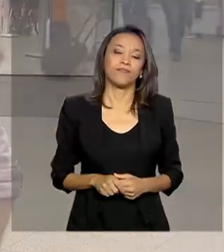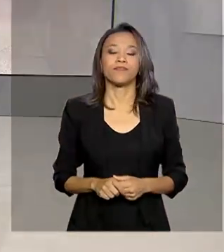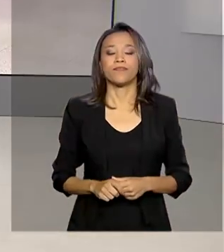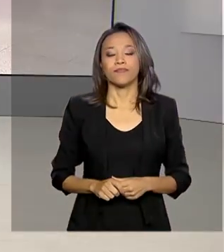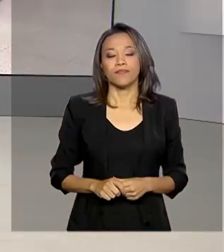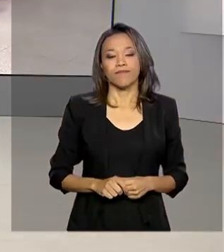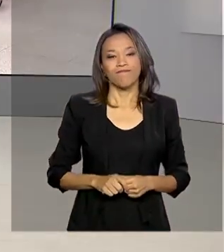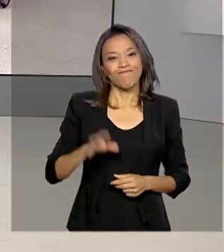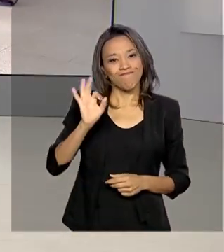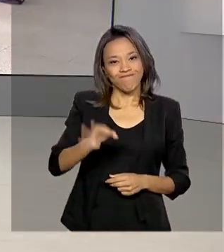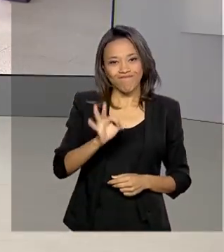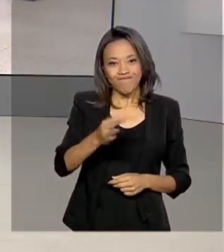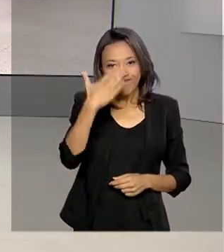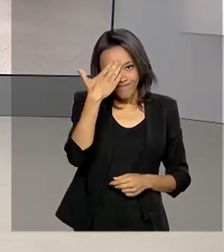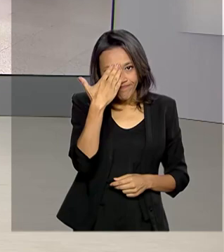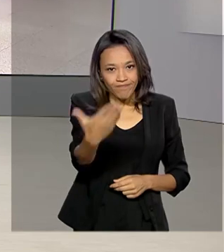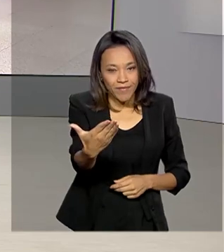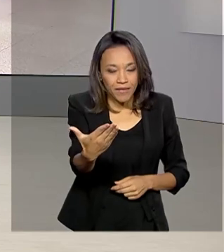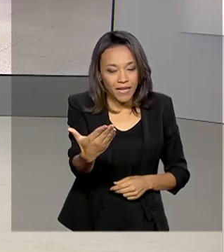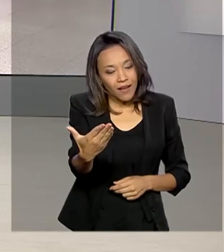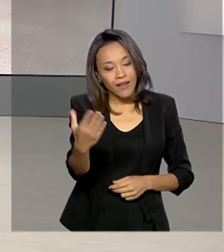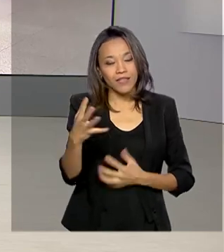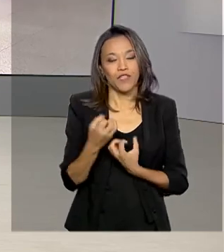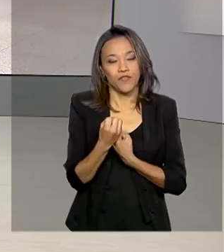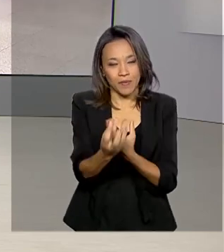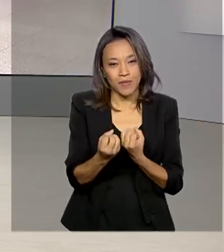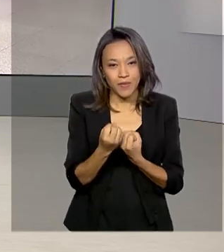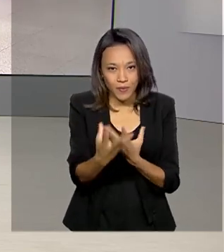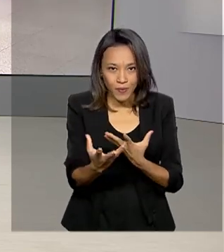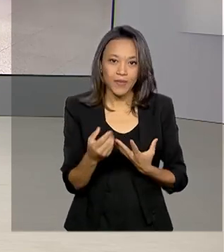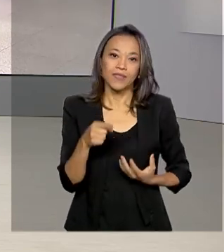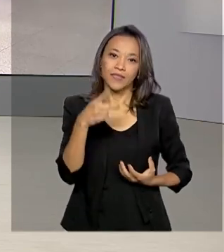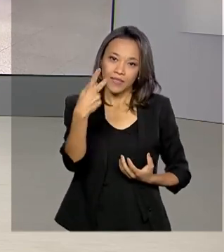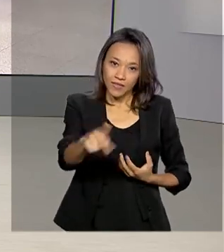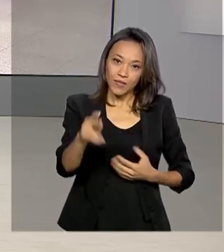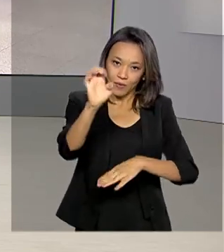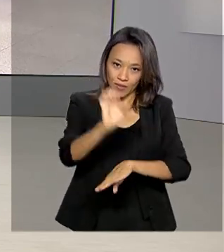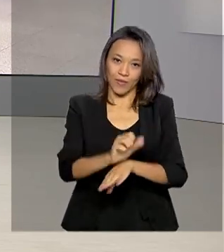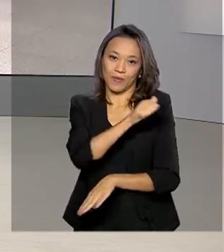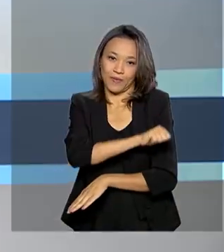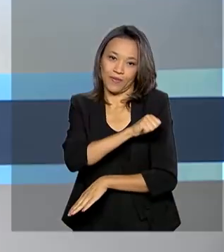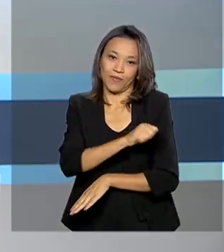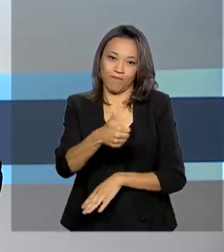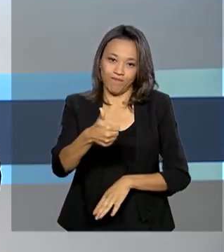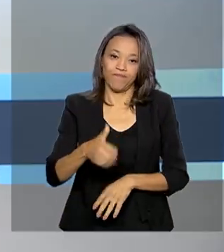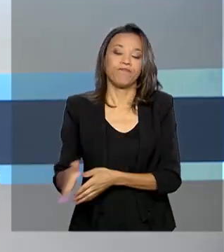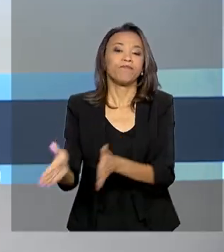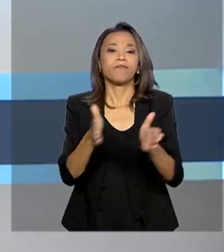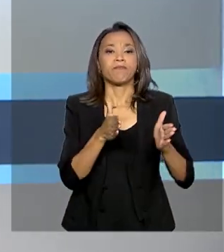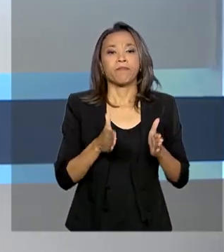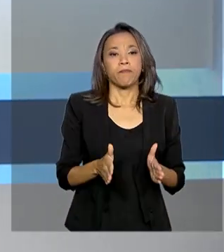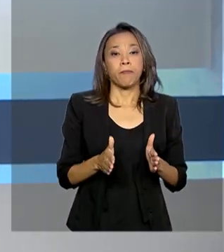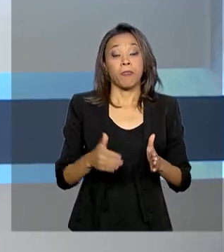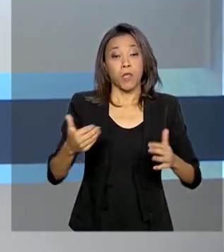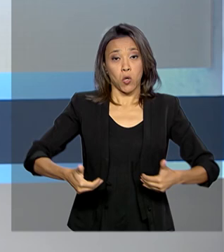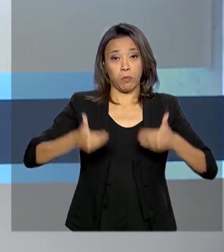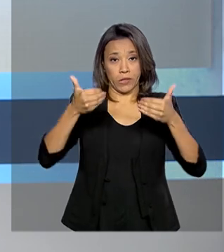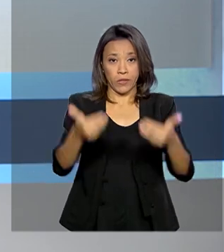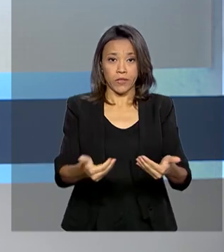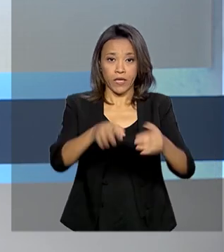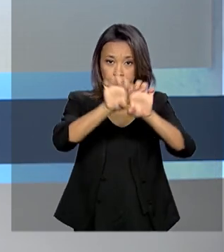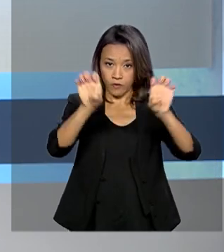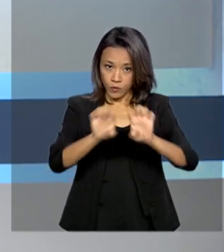Tá certo, Igor. Muito obrigada pelas suas informações para a gente aí ao vivo do Rio de Janeiro. O Ministério da